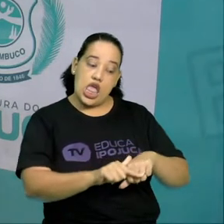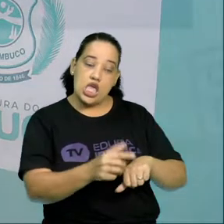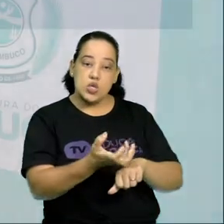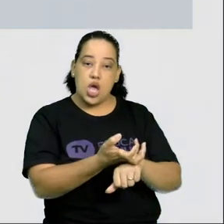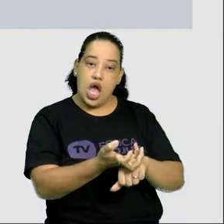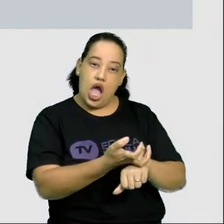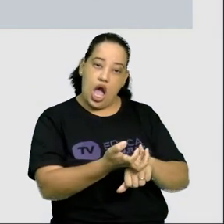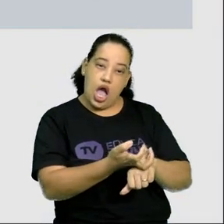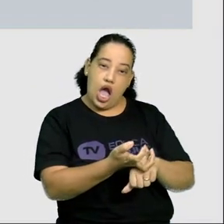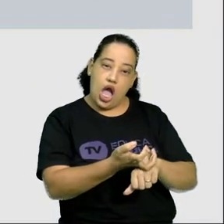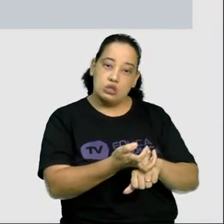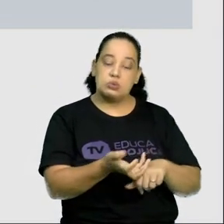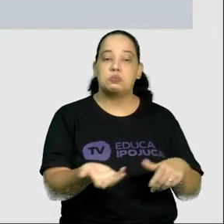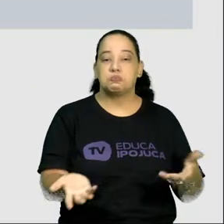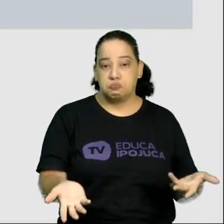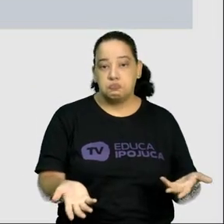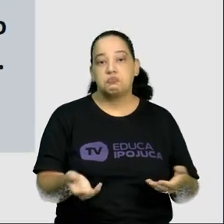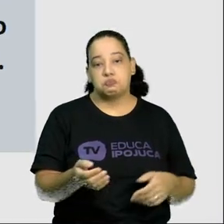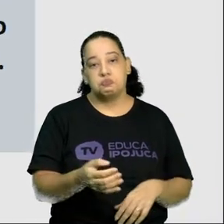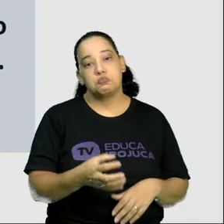áspero, por exemplo.